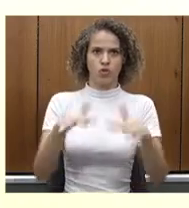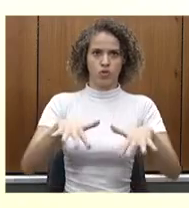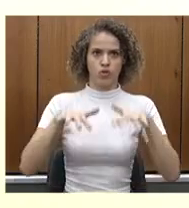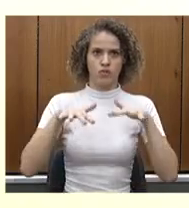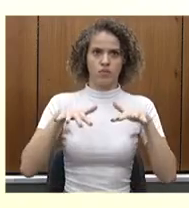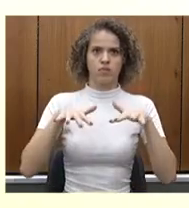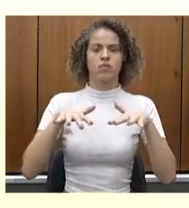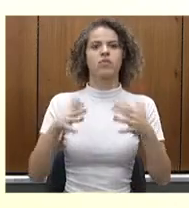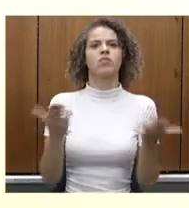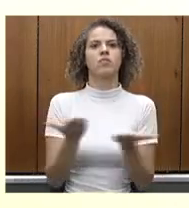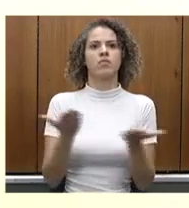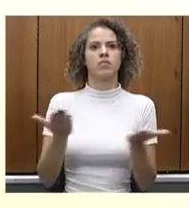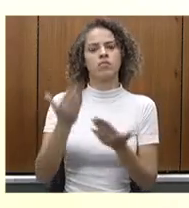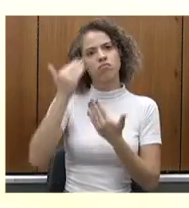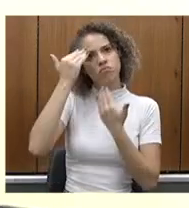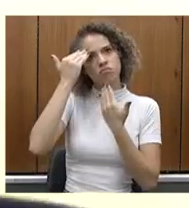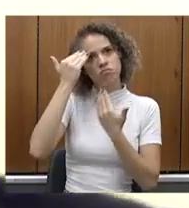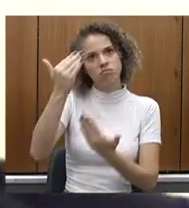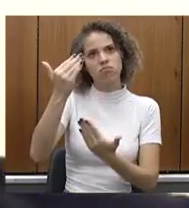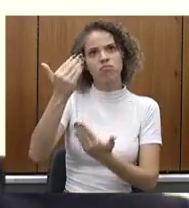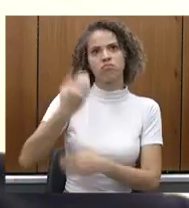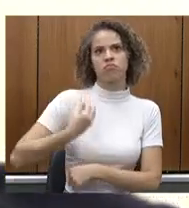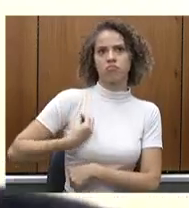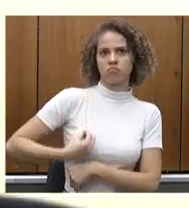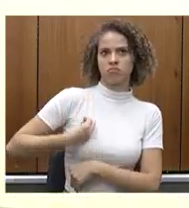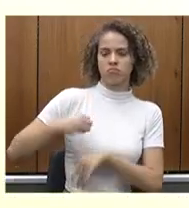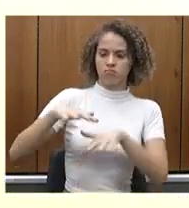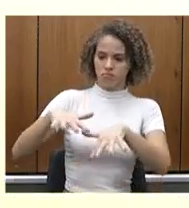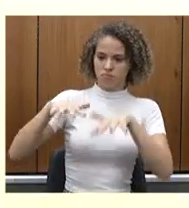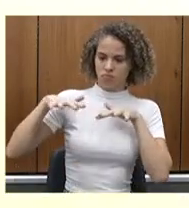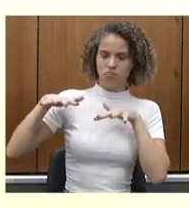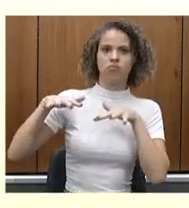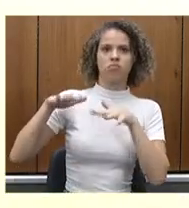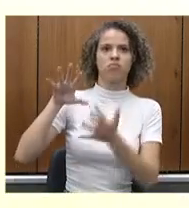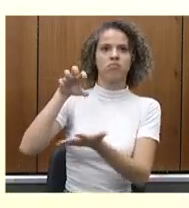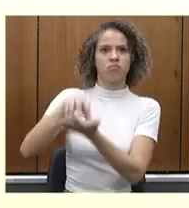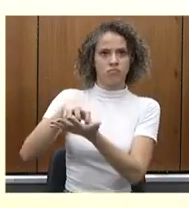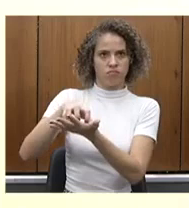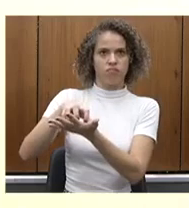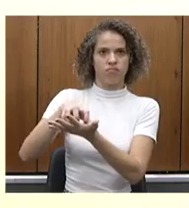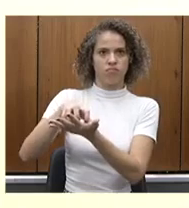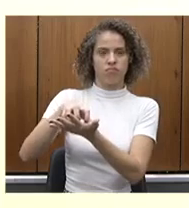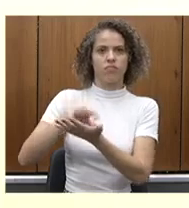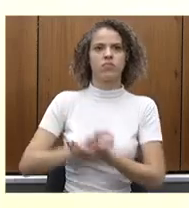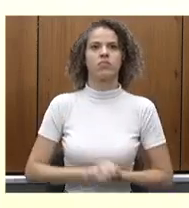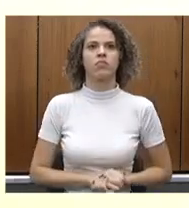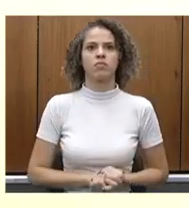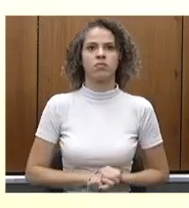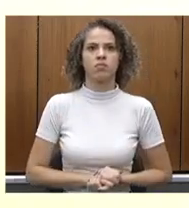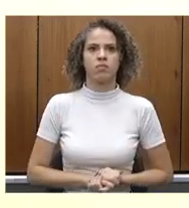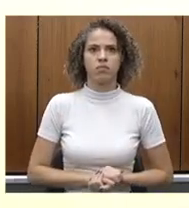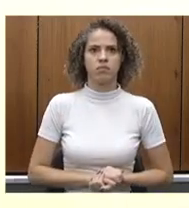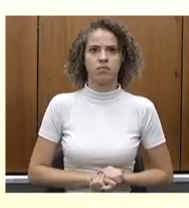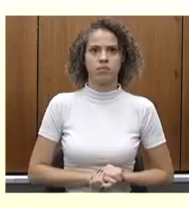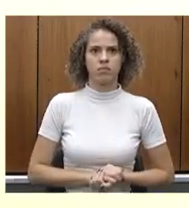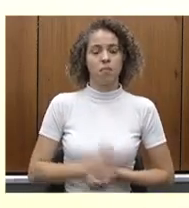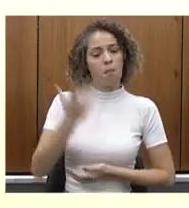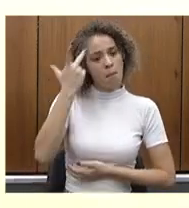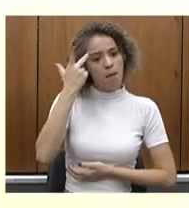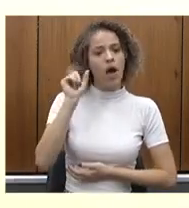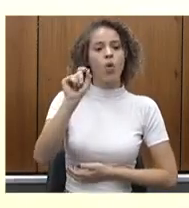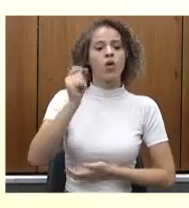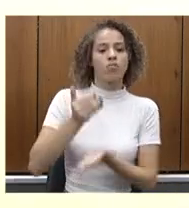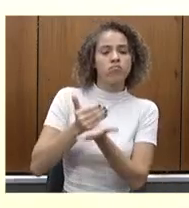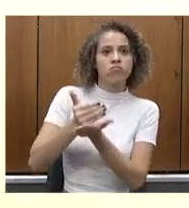Registro e agradeço, também, a presença da deputada Celise Laviola. Para o uso da palavra,